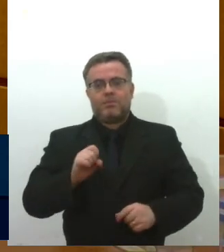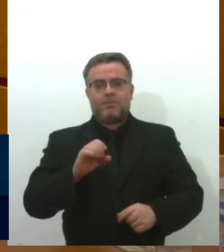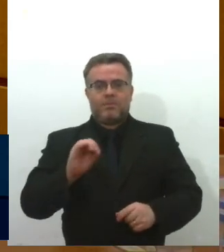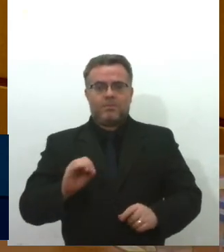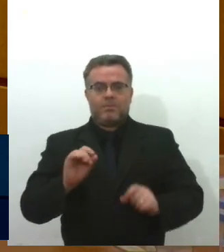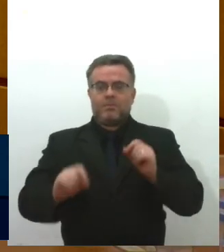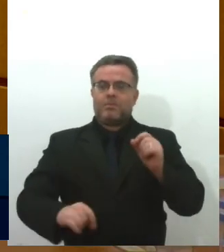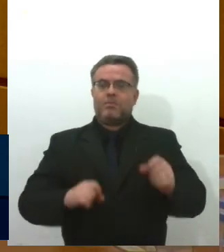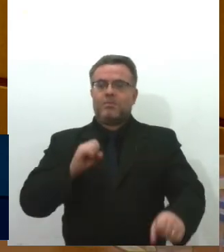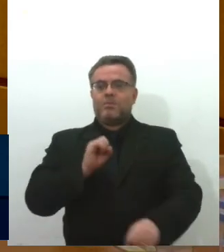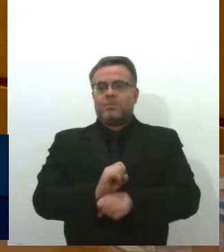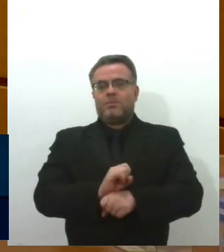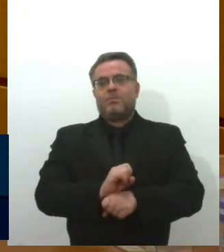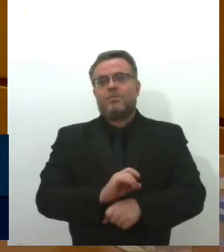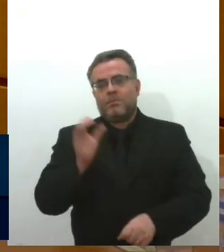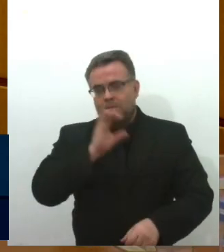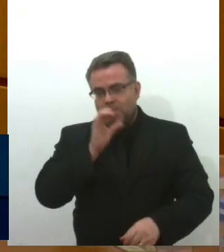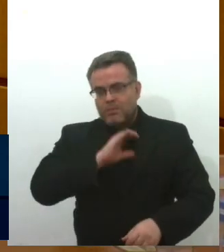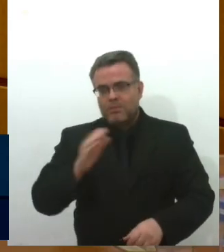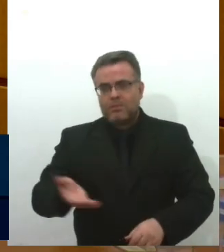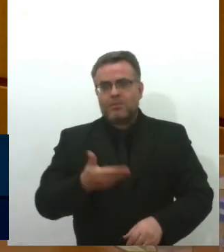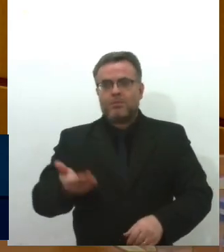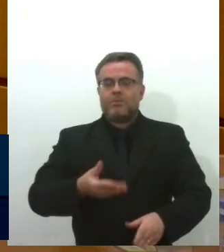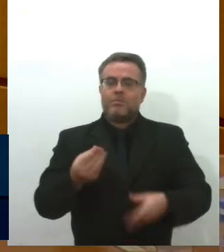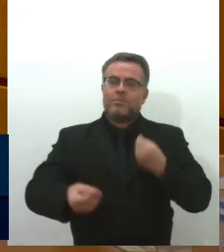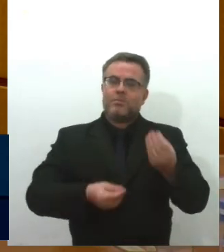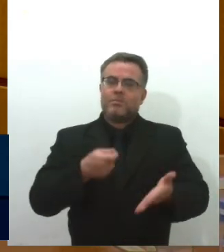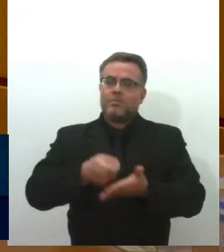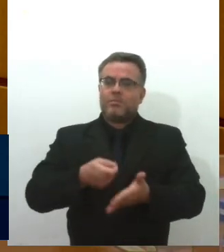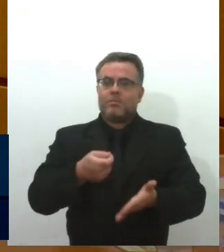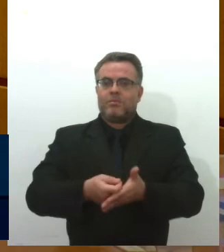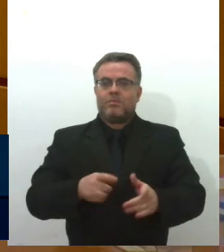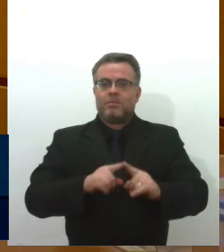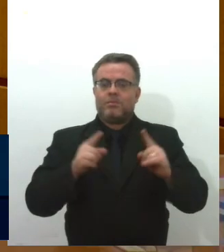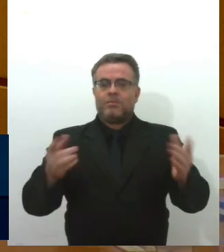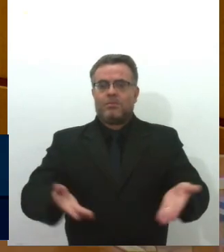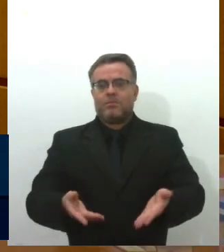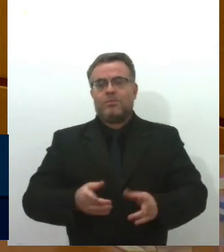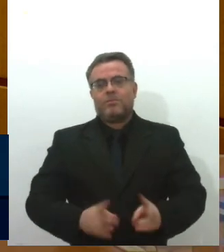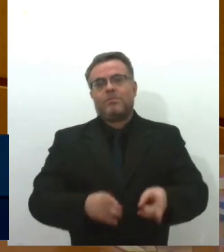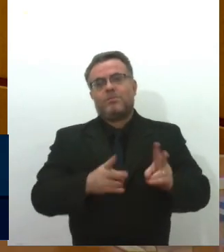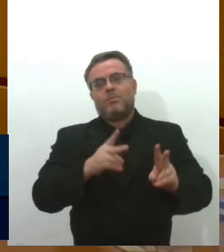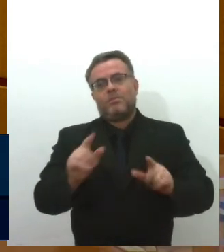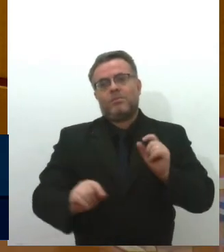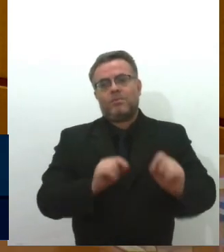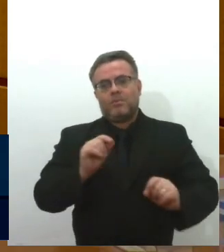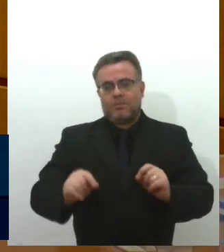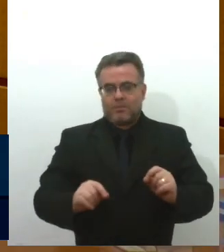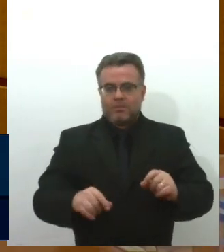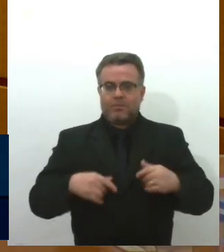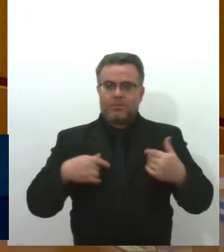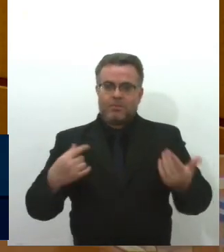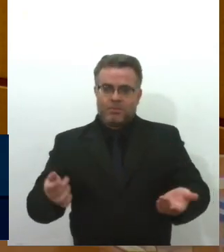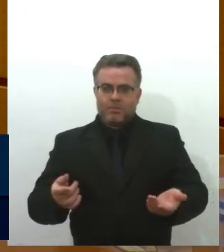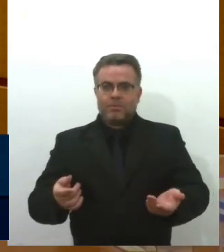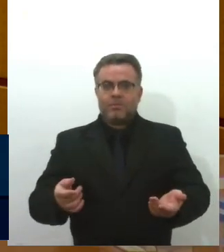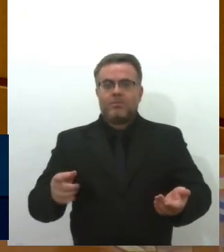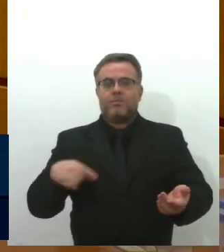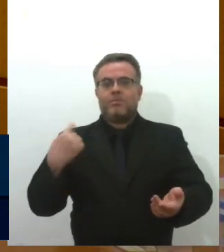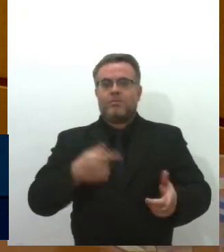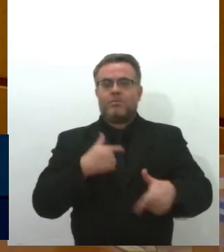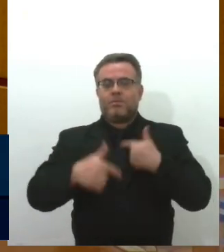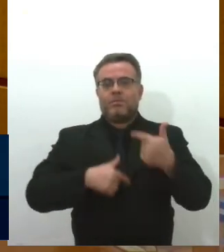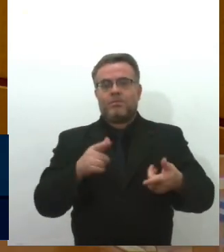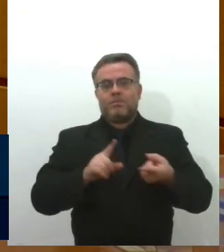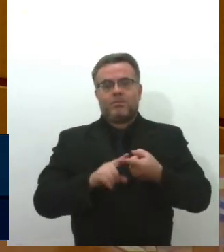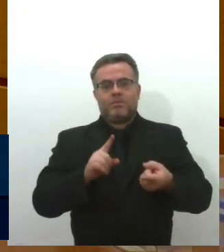suspender momentaneamente a forma de cobrança, mas o aumento permaneceu. assim como o mau serviço também. E